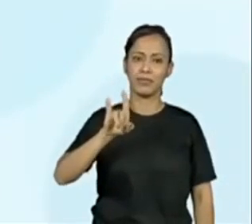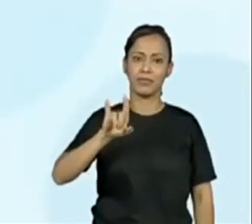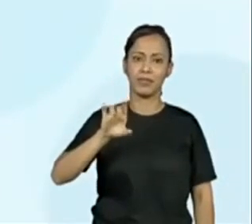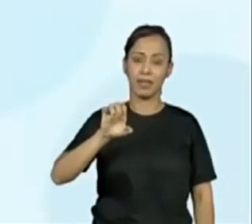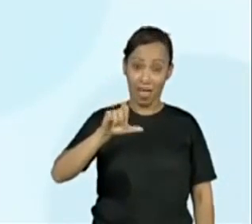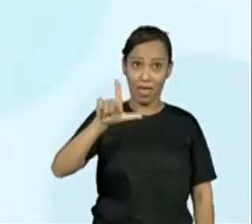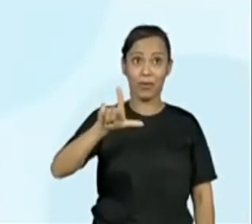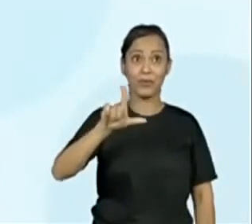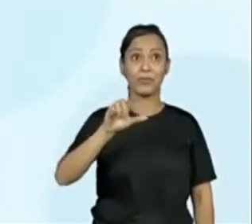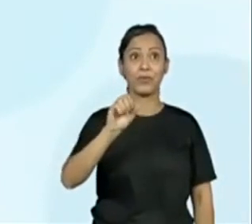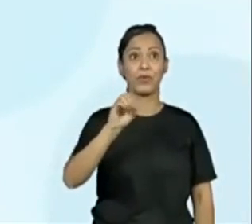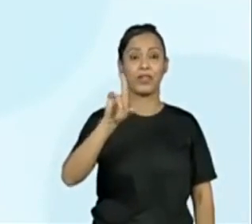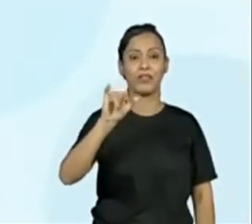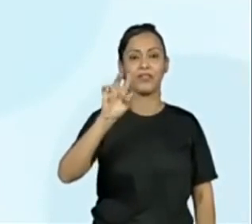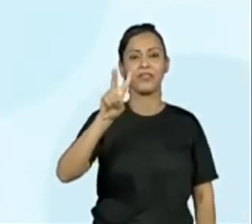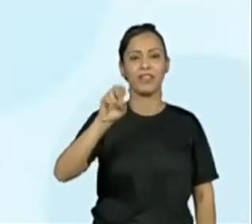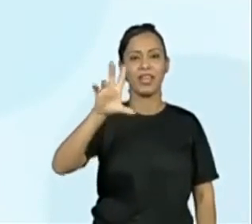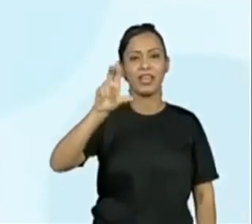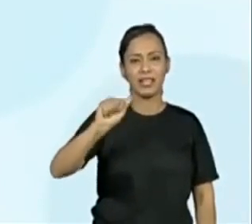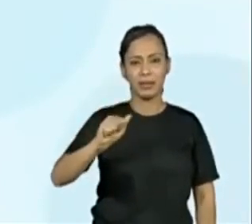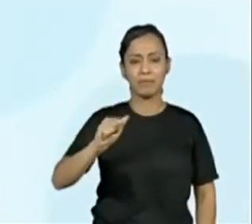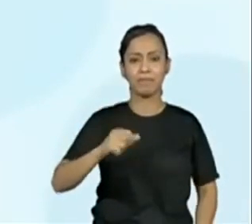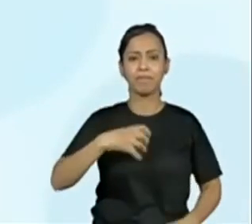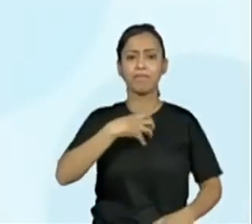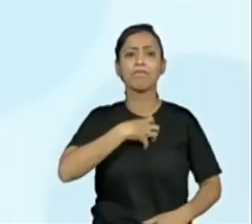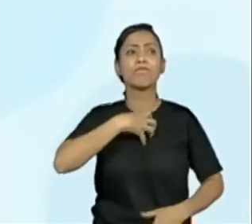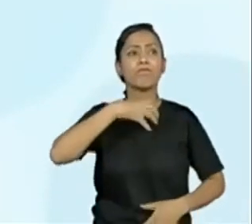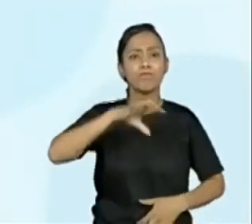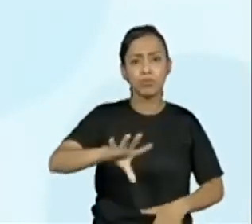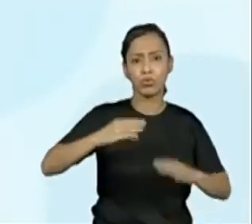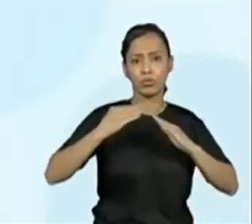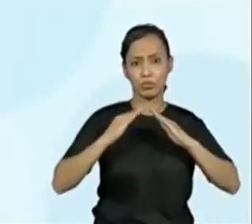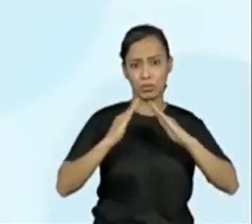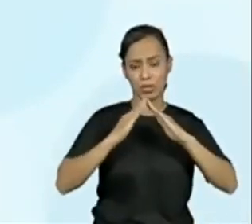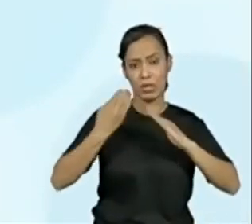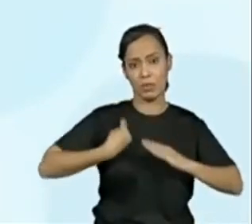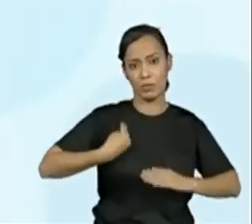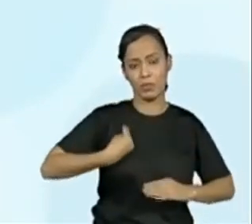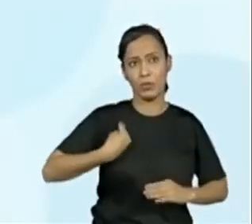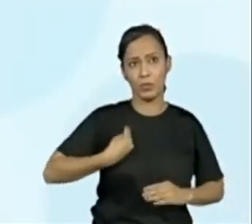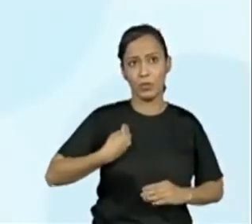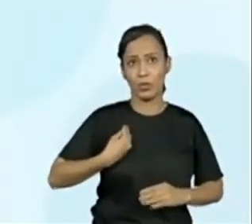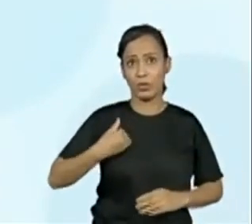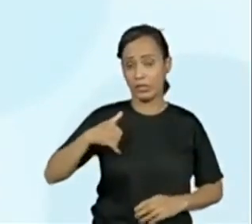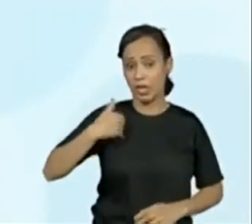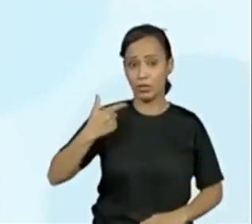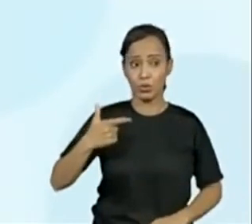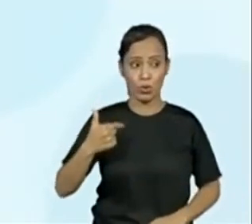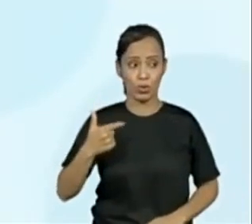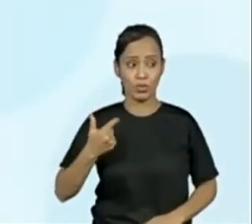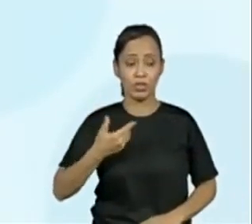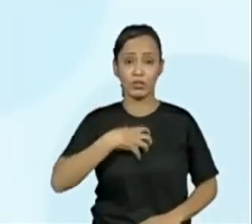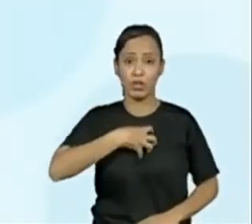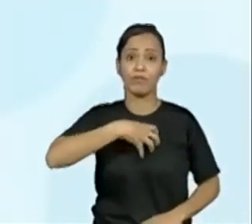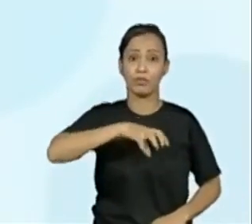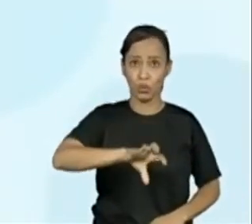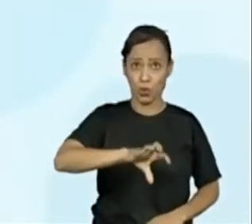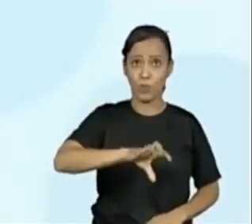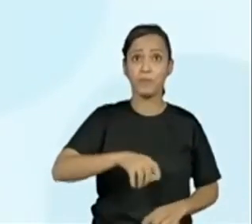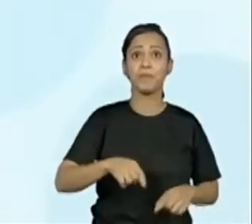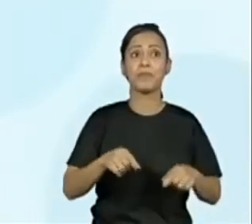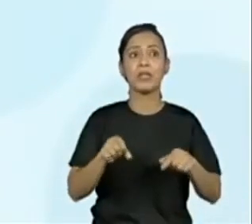morador do estado de Salvador, e aí conta o porquê que ele recebeu mesmo esses 800